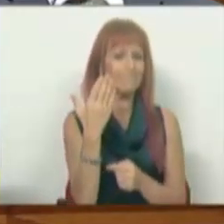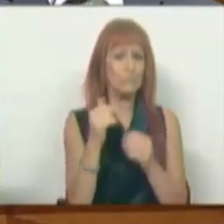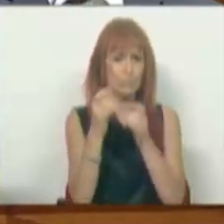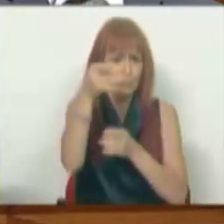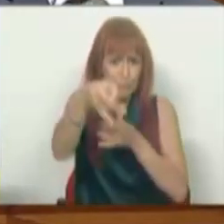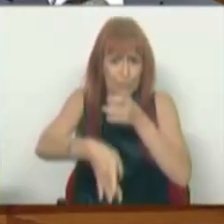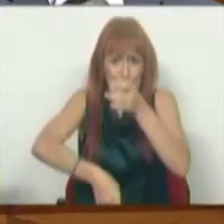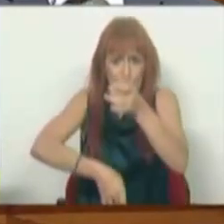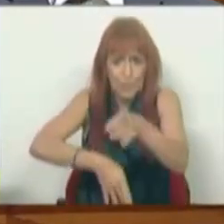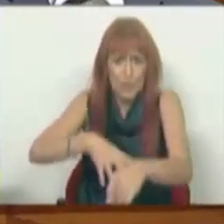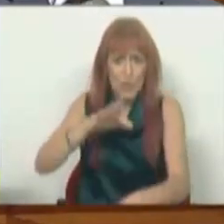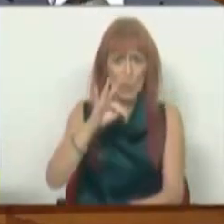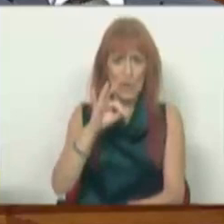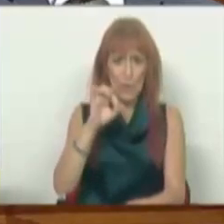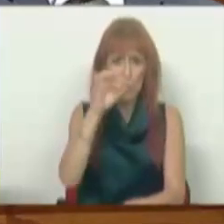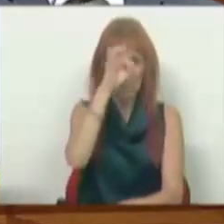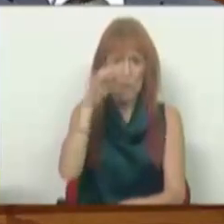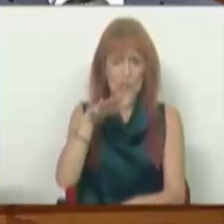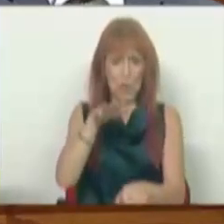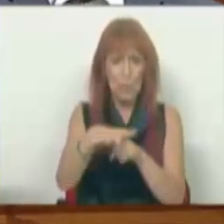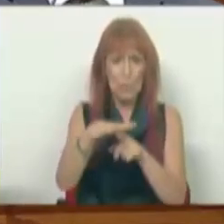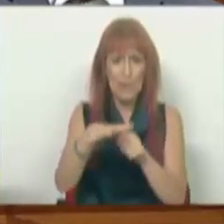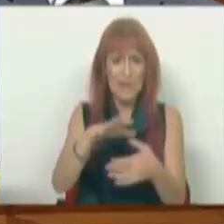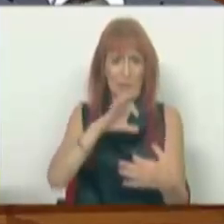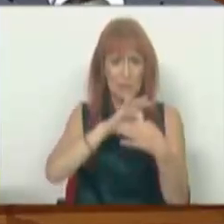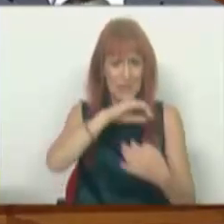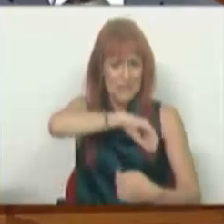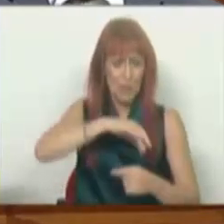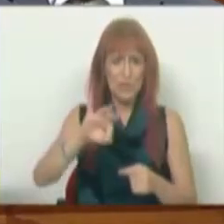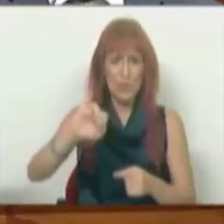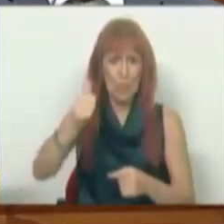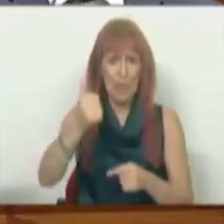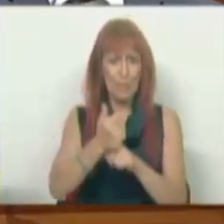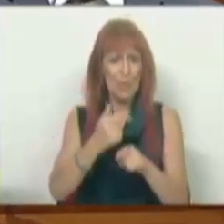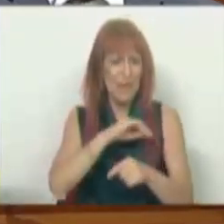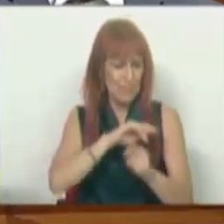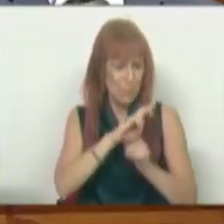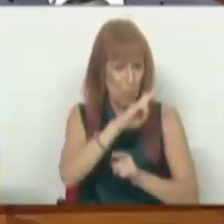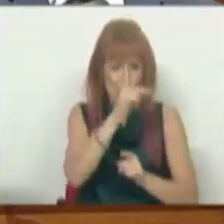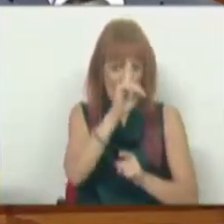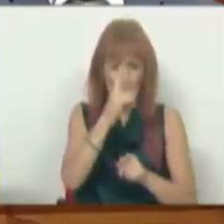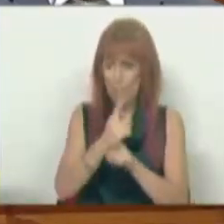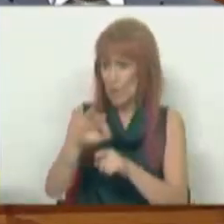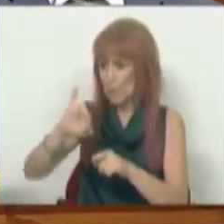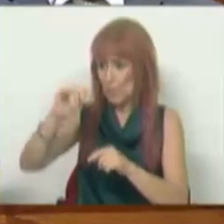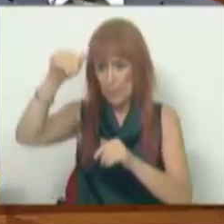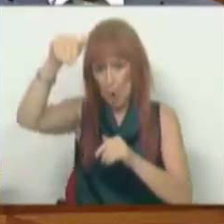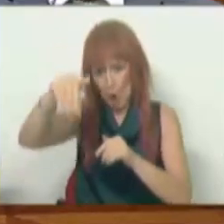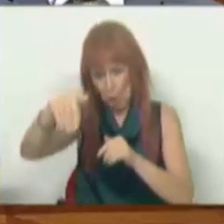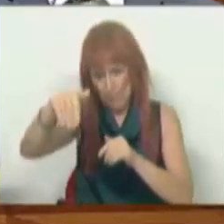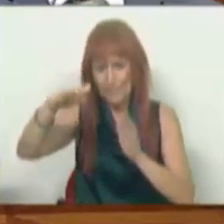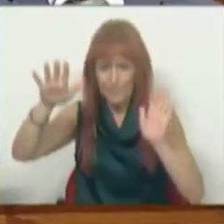ultrapassámos os 48% do peso dos salários no PIB. Não porque os salários tenham crescido, mas porque o PIB afundou.